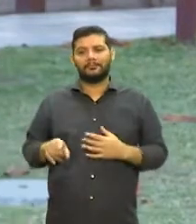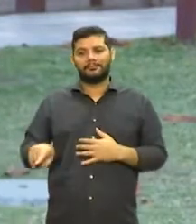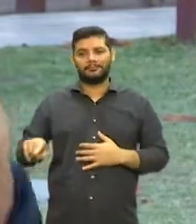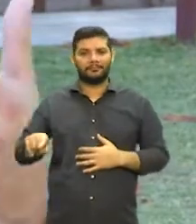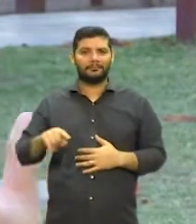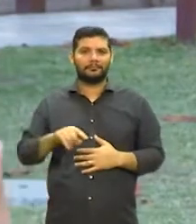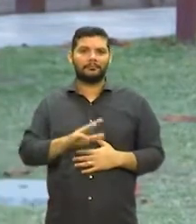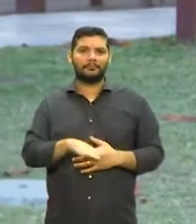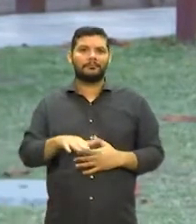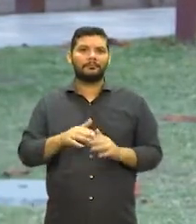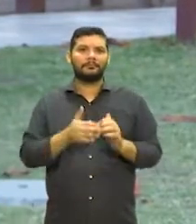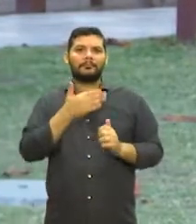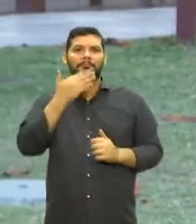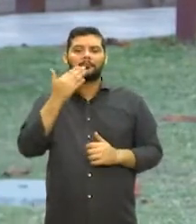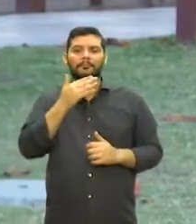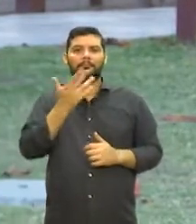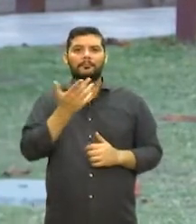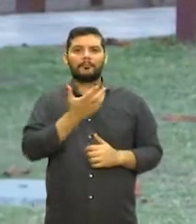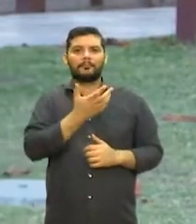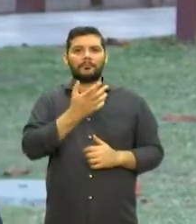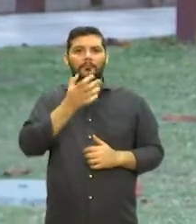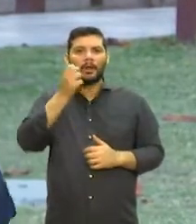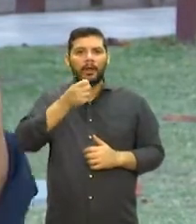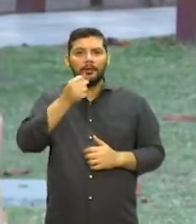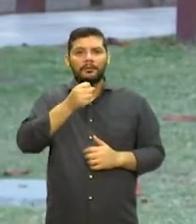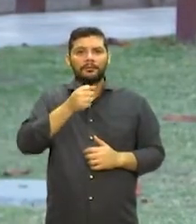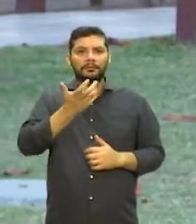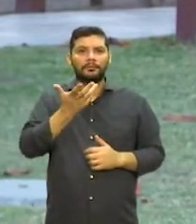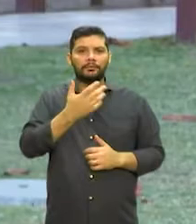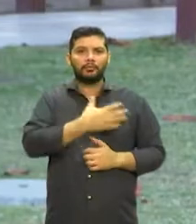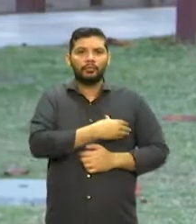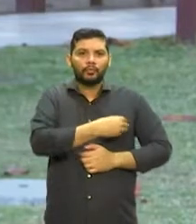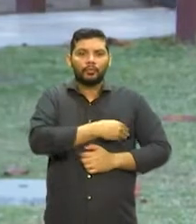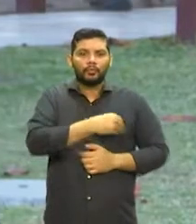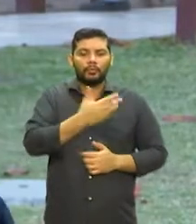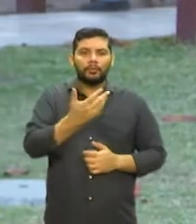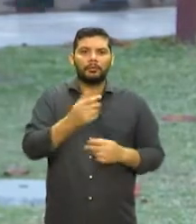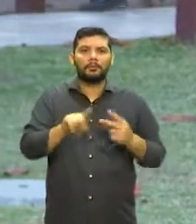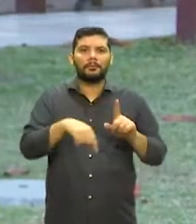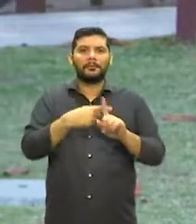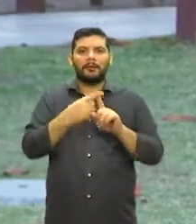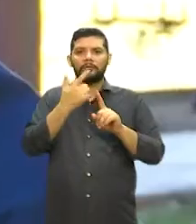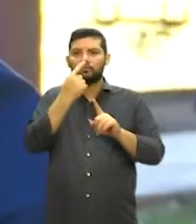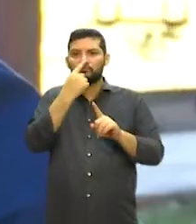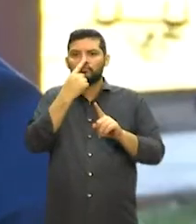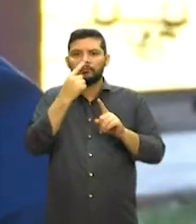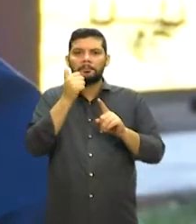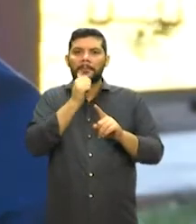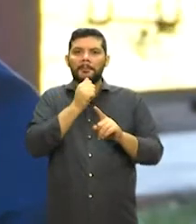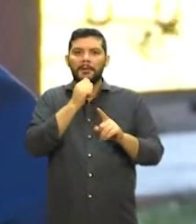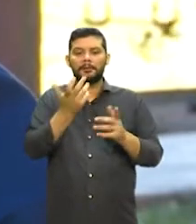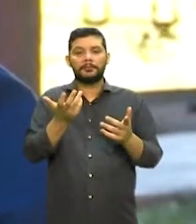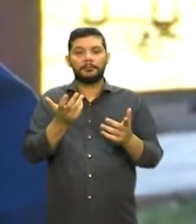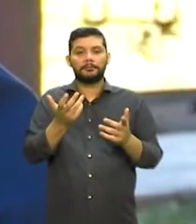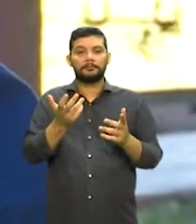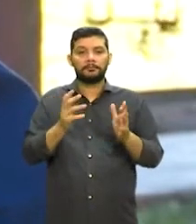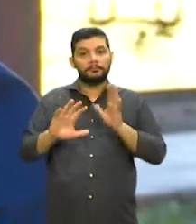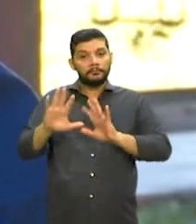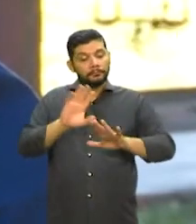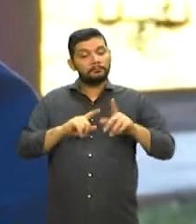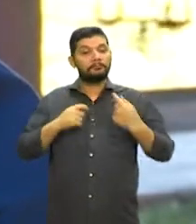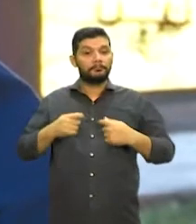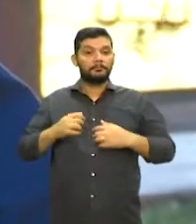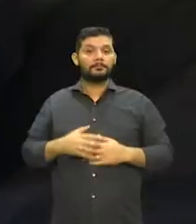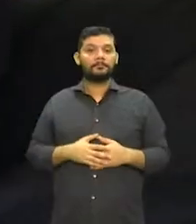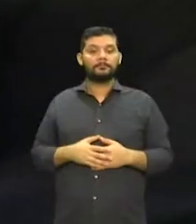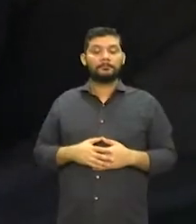falta do leite, a falta do afeto, mas a gente orienta que a mãe continue amamentando, mas tomando todos os cuidados. O médico Ricardo Martins